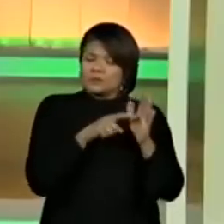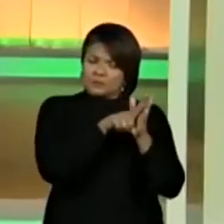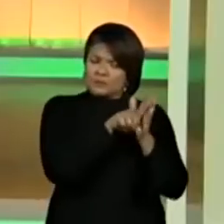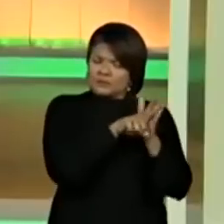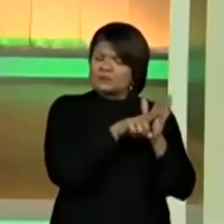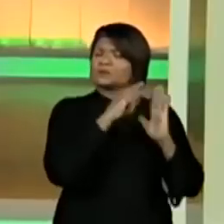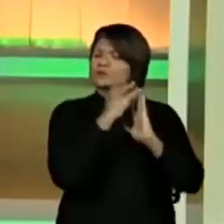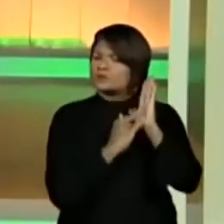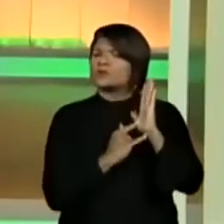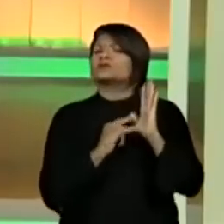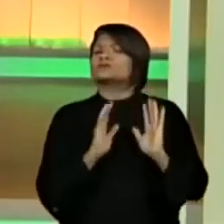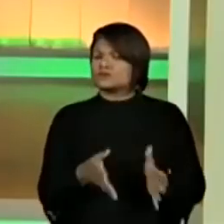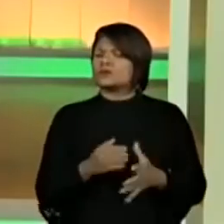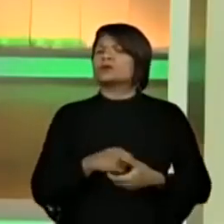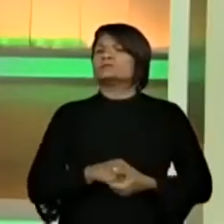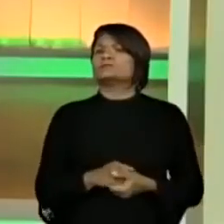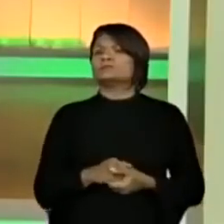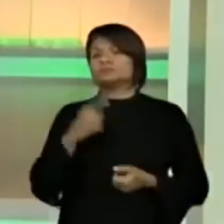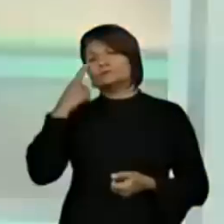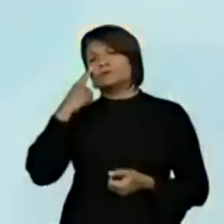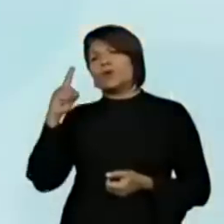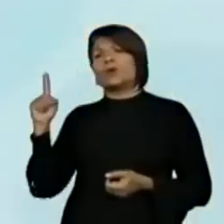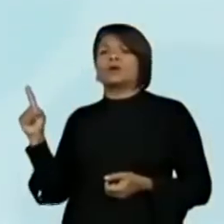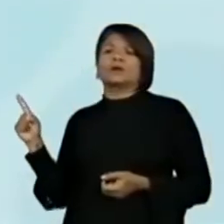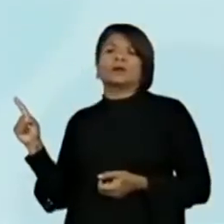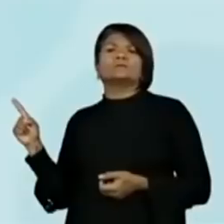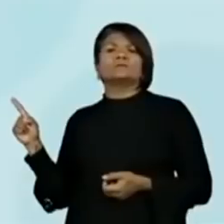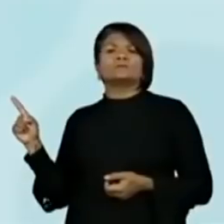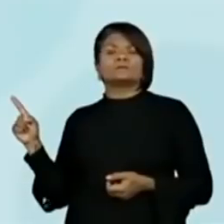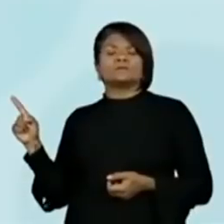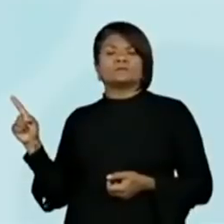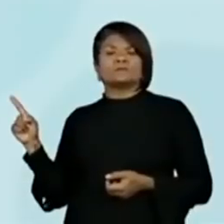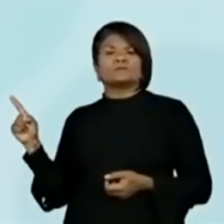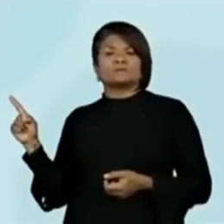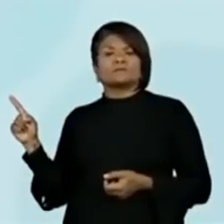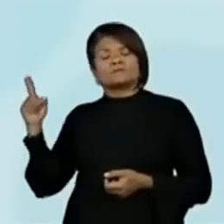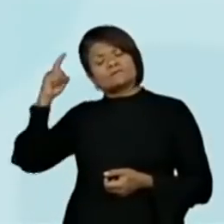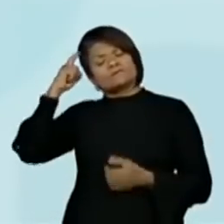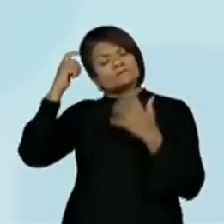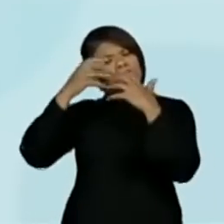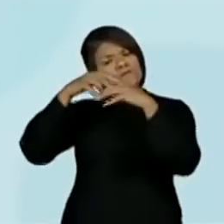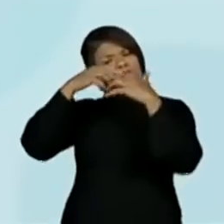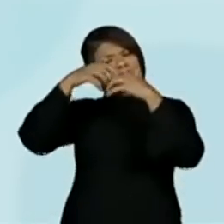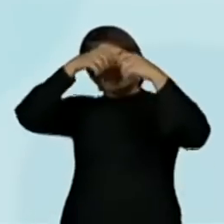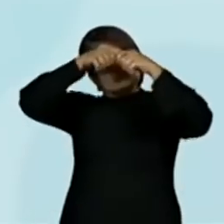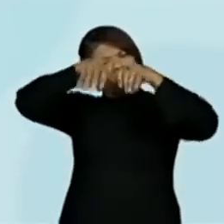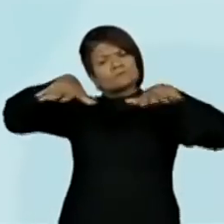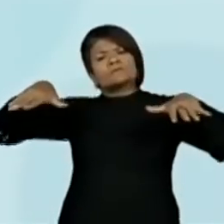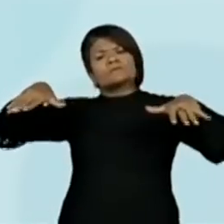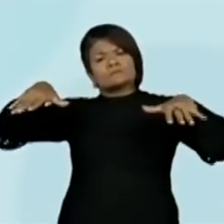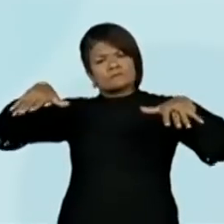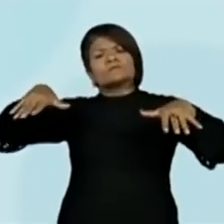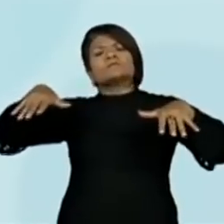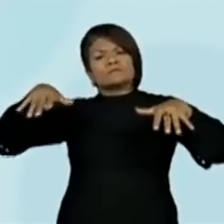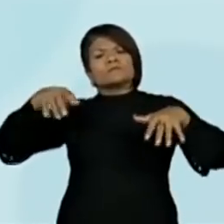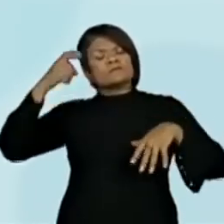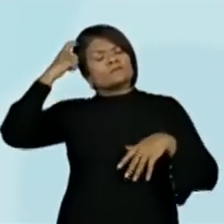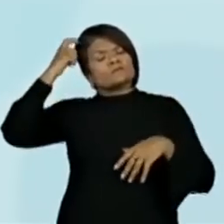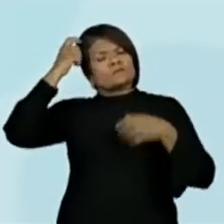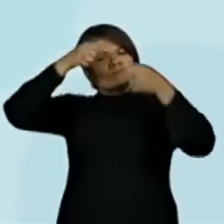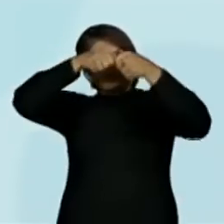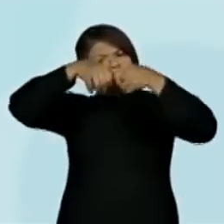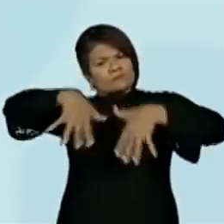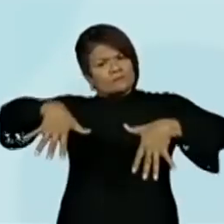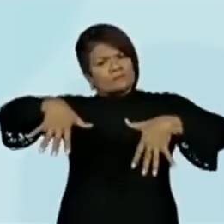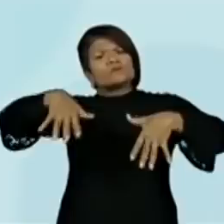Estudamos o texto. Olha aqui, ó. Isso aqui é um mapa mental. Quero ensinar vocês também a fazer mapa mental.